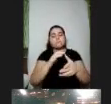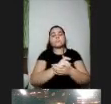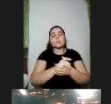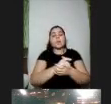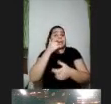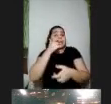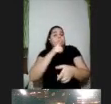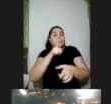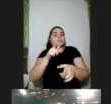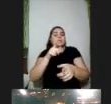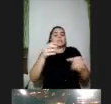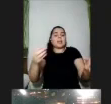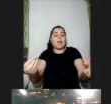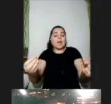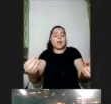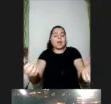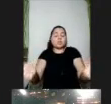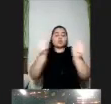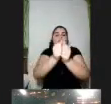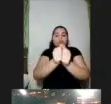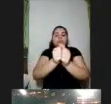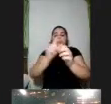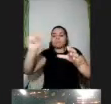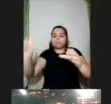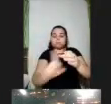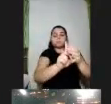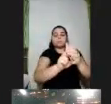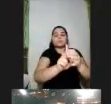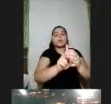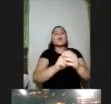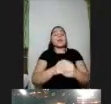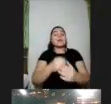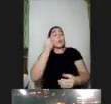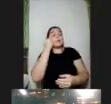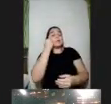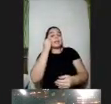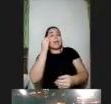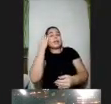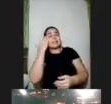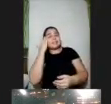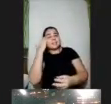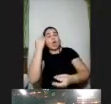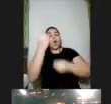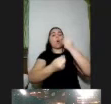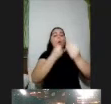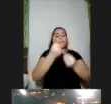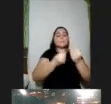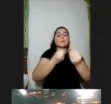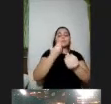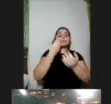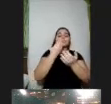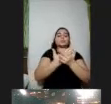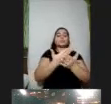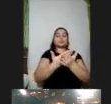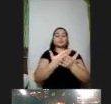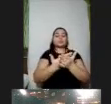num ambiente onde ele não perturbasse o grupo então entendendo junto com o estudante mobilizando diversas